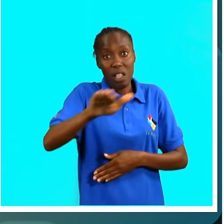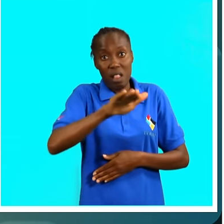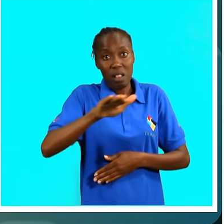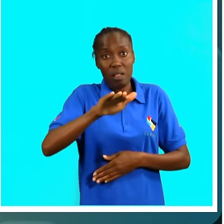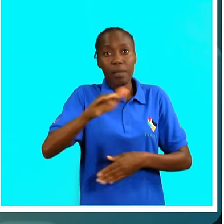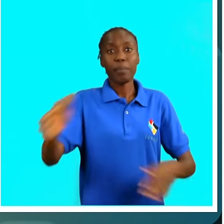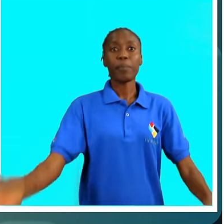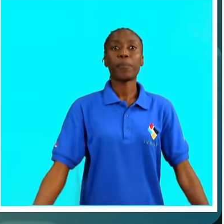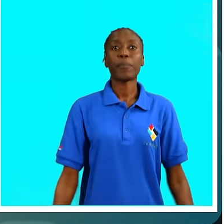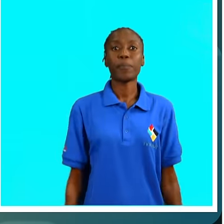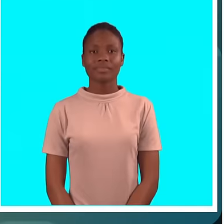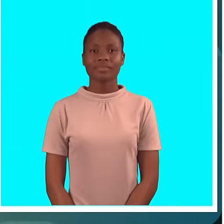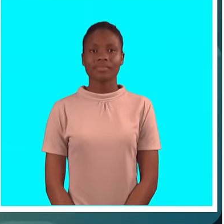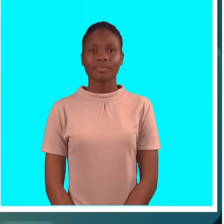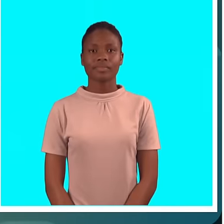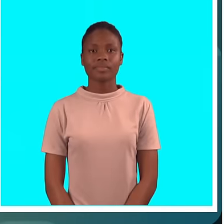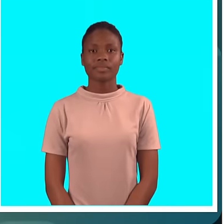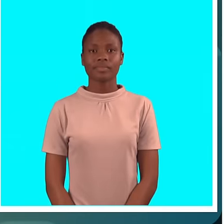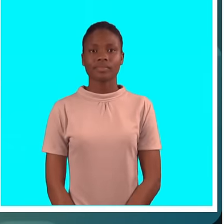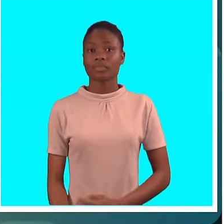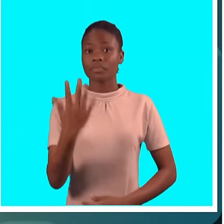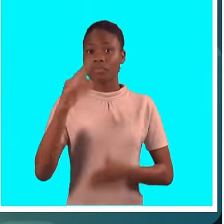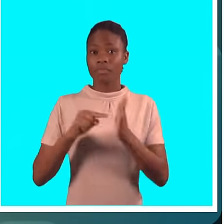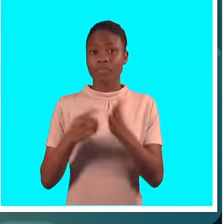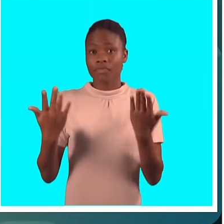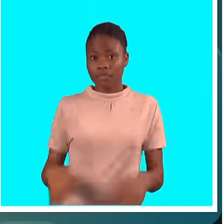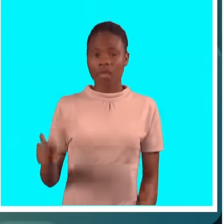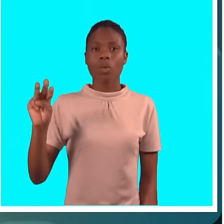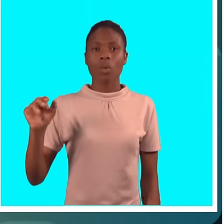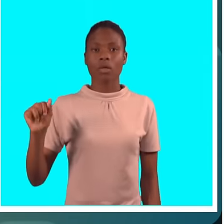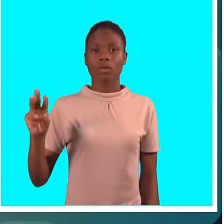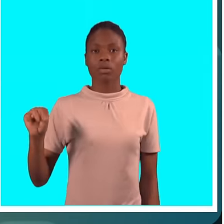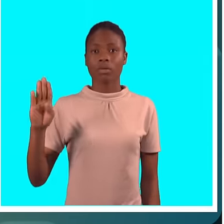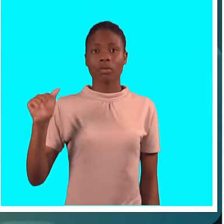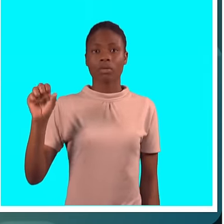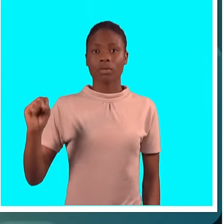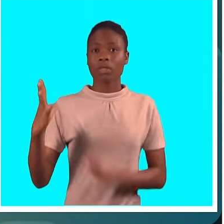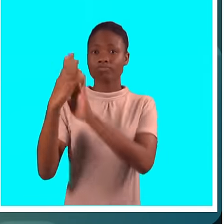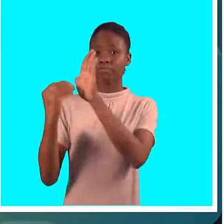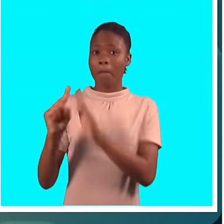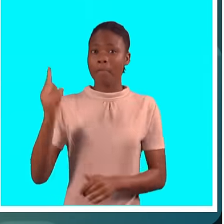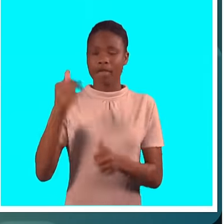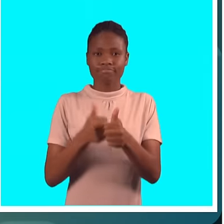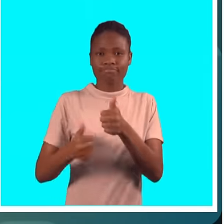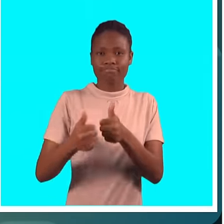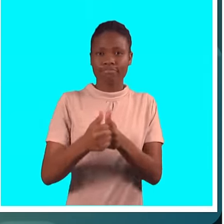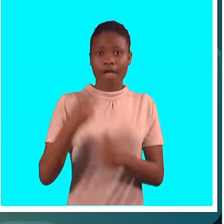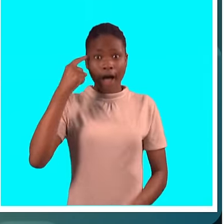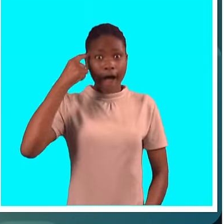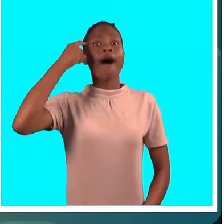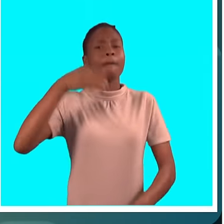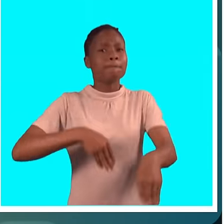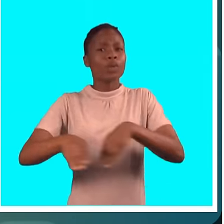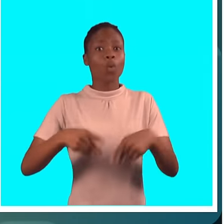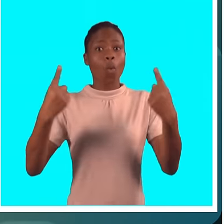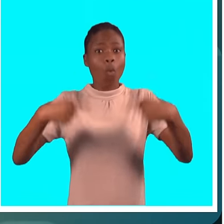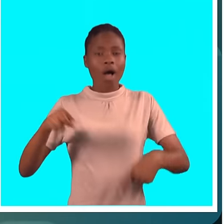nomeadamente socialmente. Os Mambas já se apuraram cinco vezes para o Cannes, mas nunca passaram da primeira fase. Lembre-se